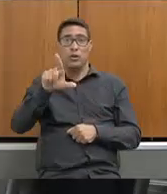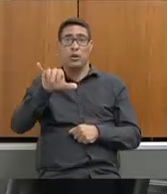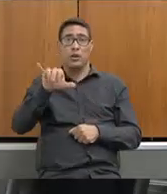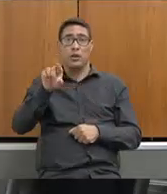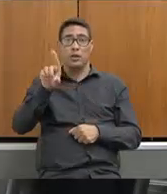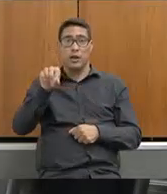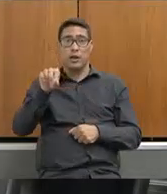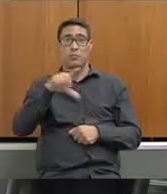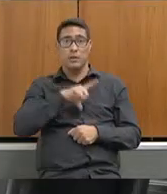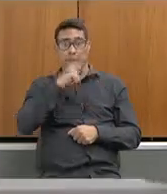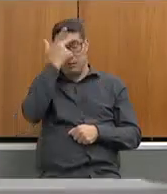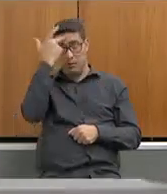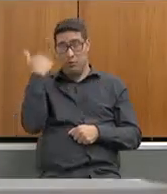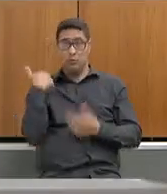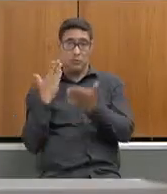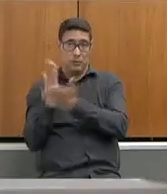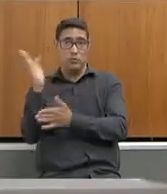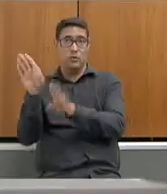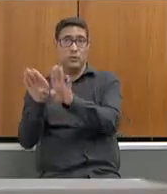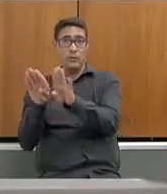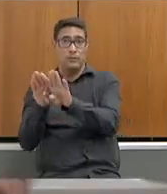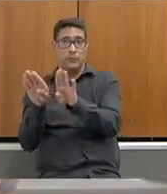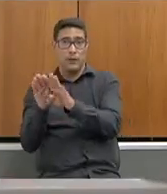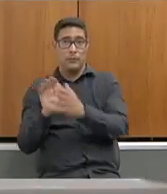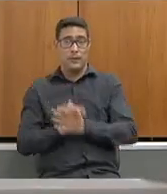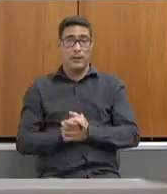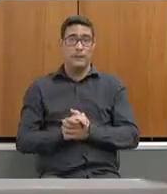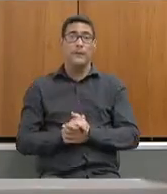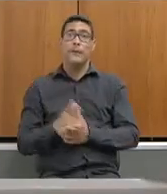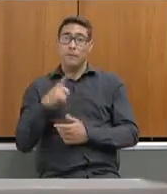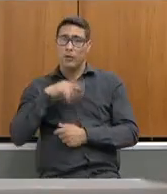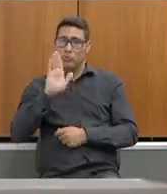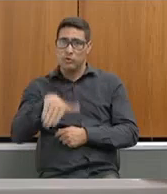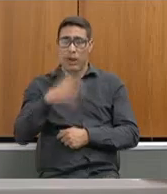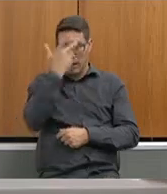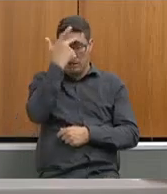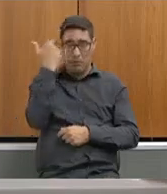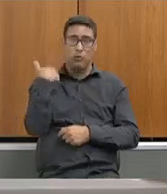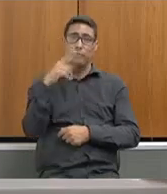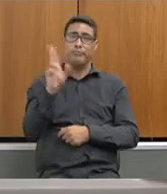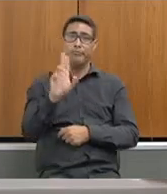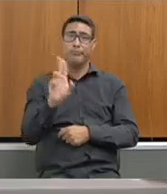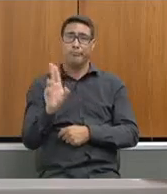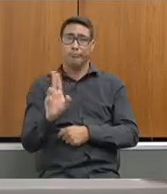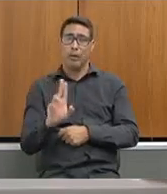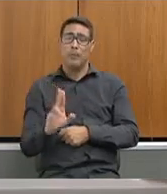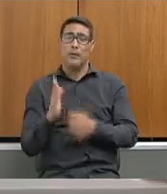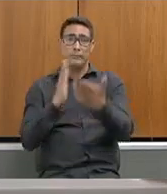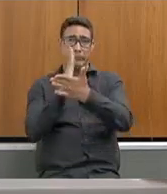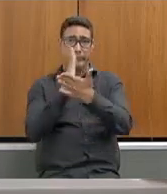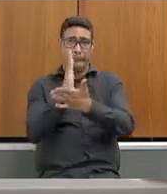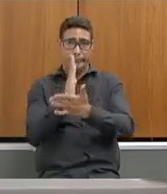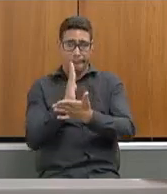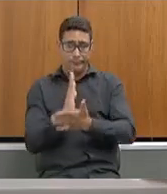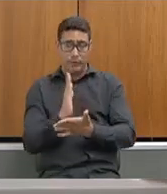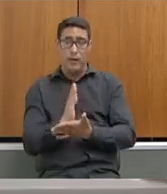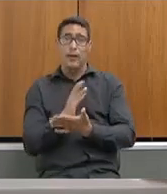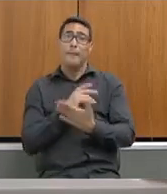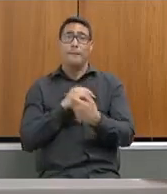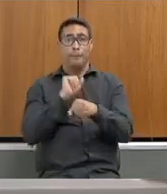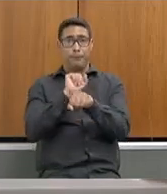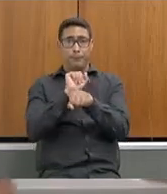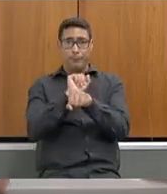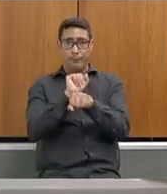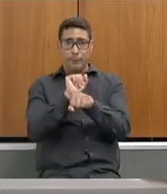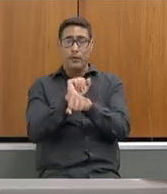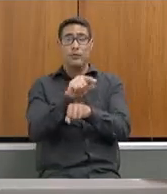trabalhando com essas nomeações dos excedentes, agora vamos esperar o processo de remoção,